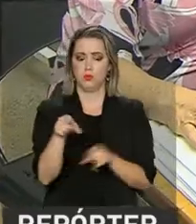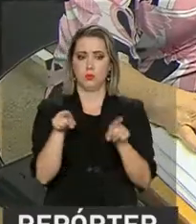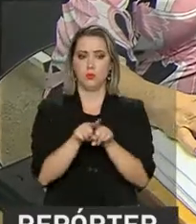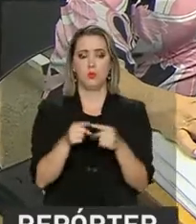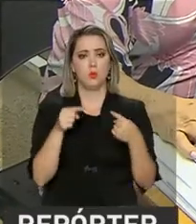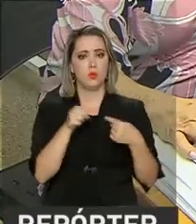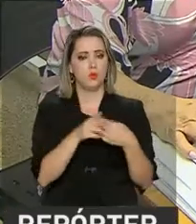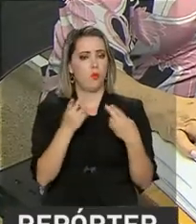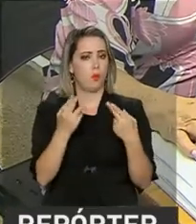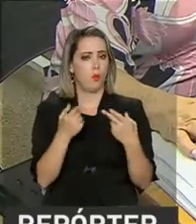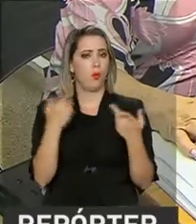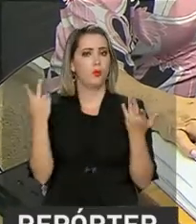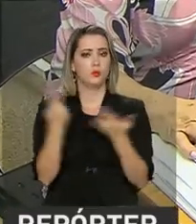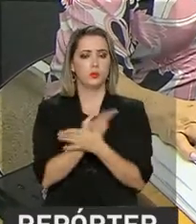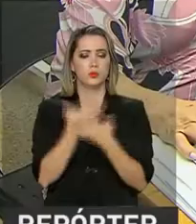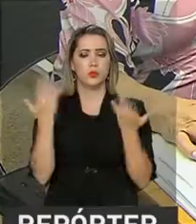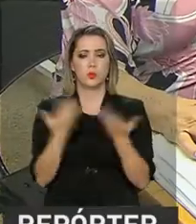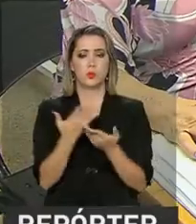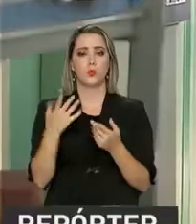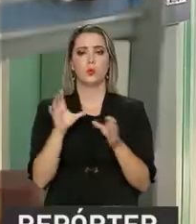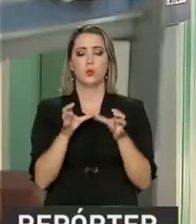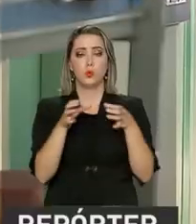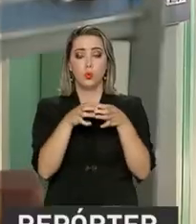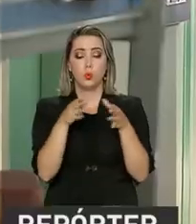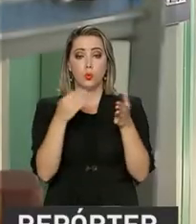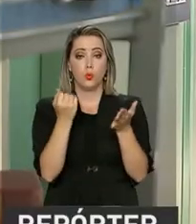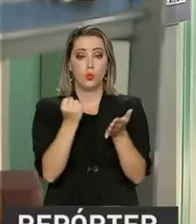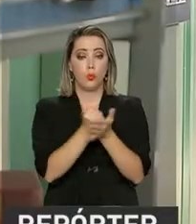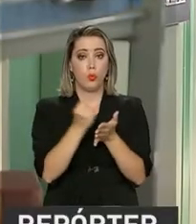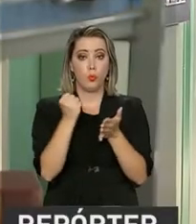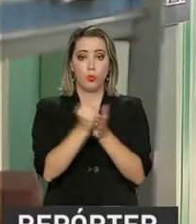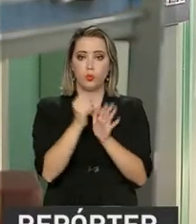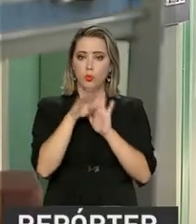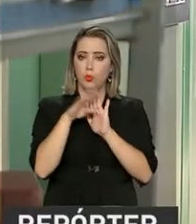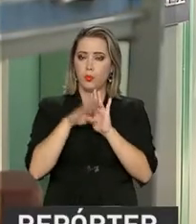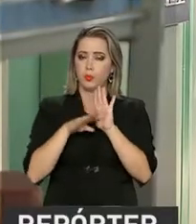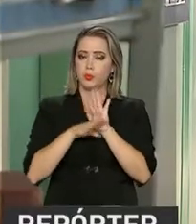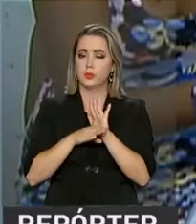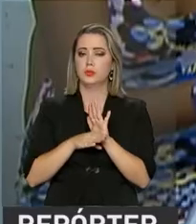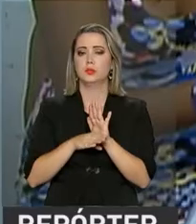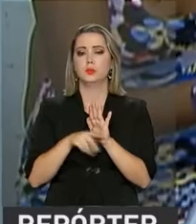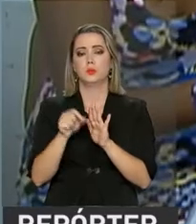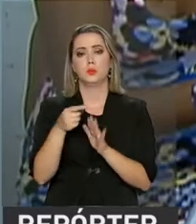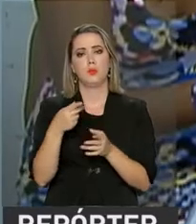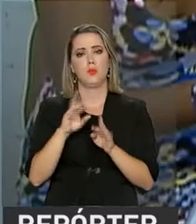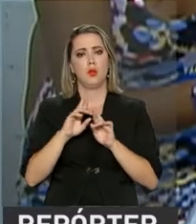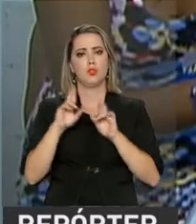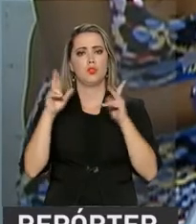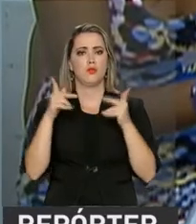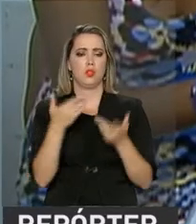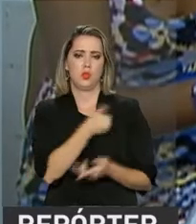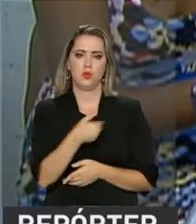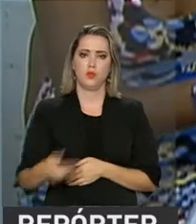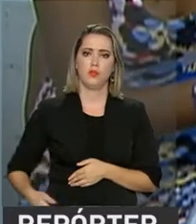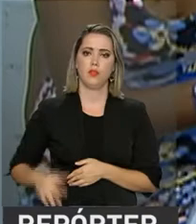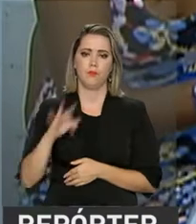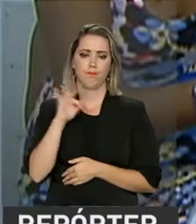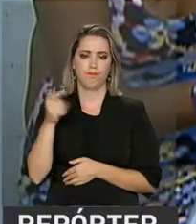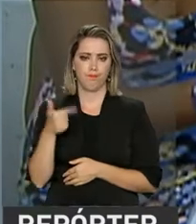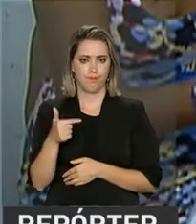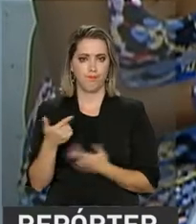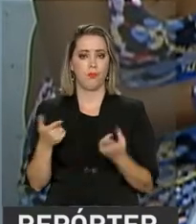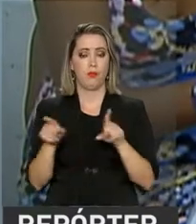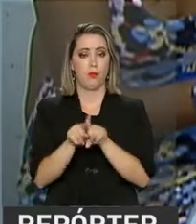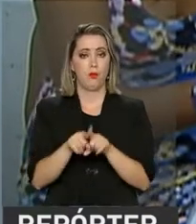de forma semelhante à que acontece no Mais Médicos, mas sem a interferência do governo federal. Nesse caso, os profissionais serão pagos com